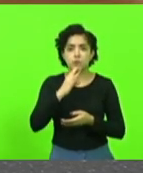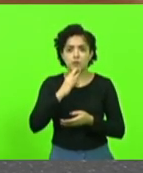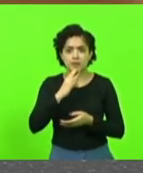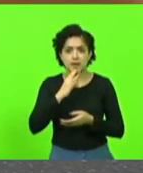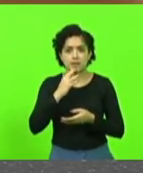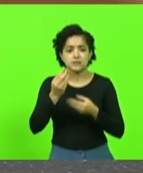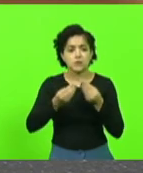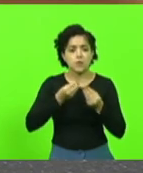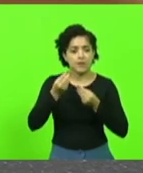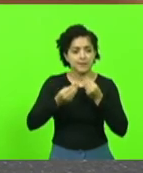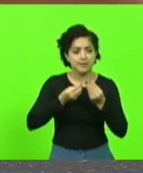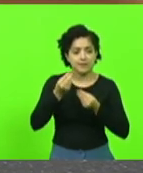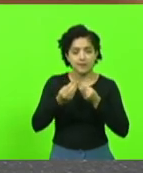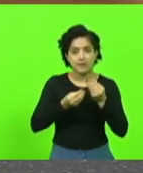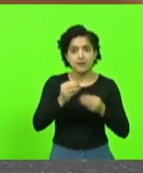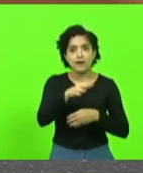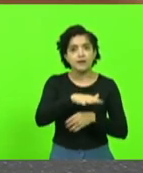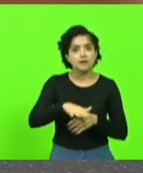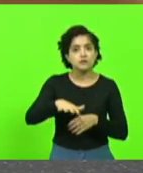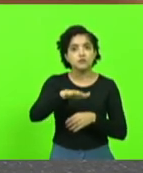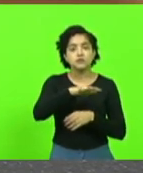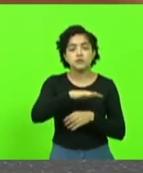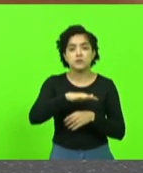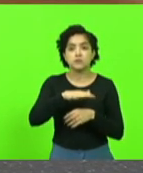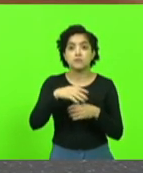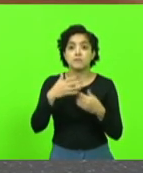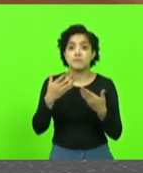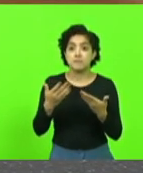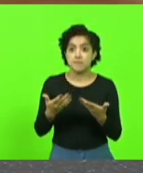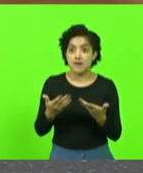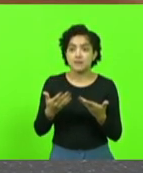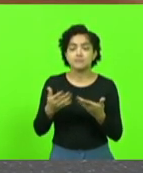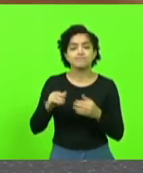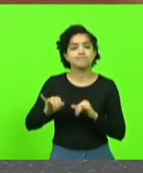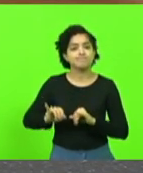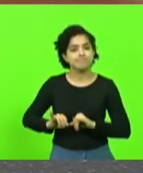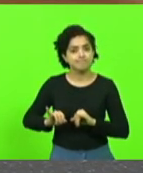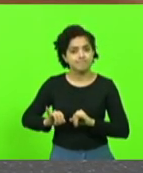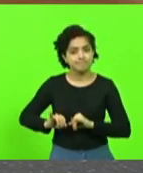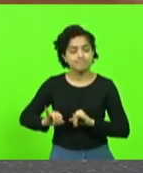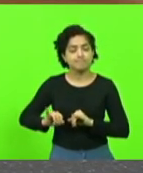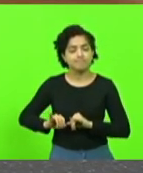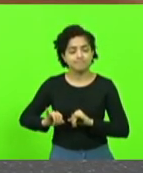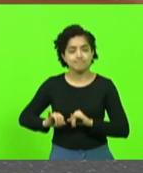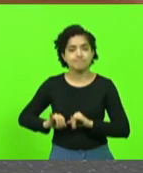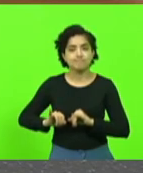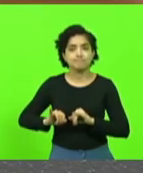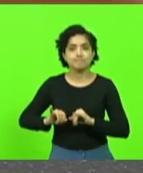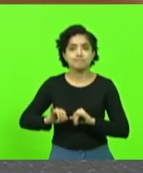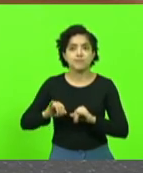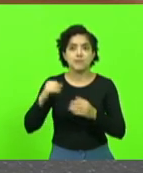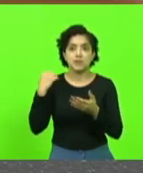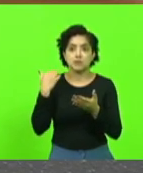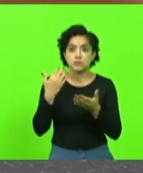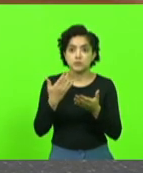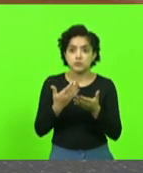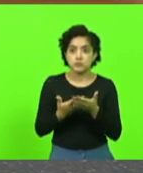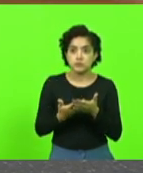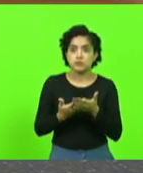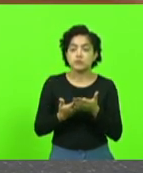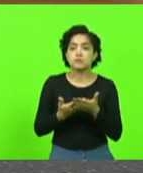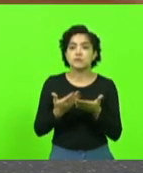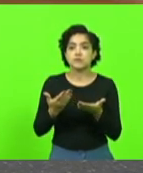realidade de toda aquela região. Nós ainda sofremos herança do contestado,